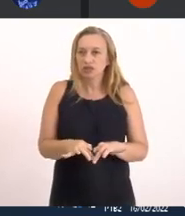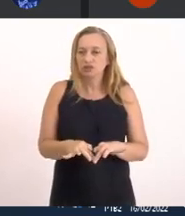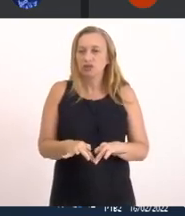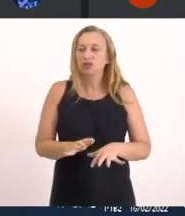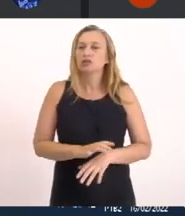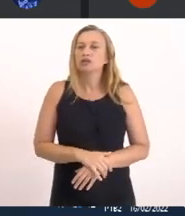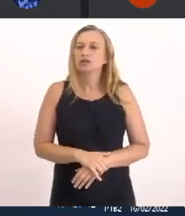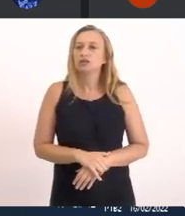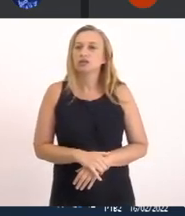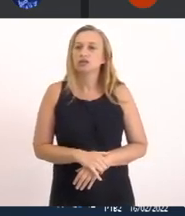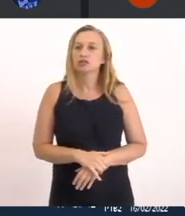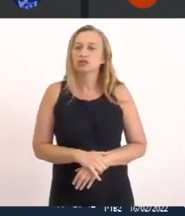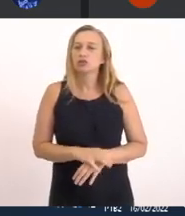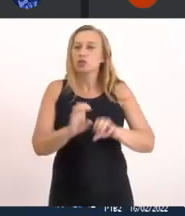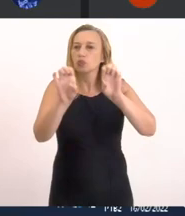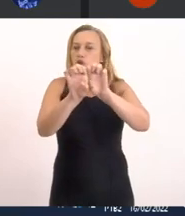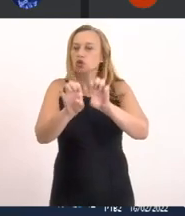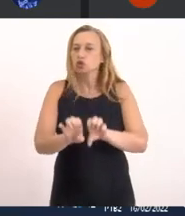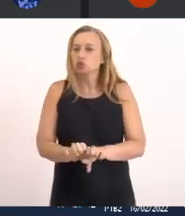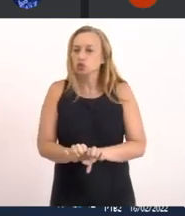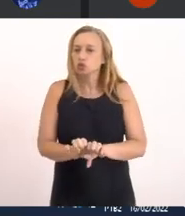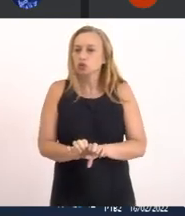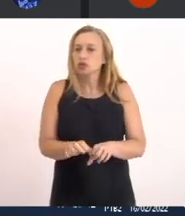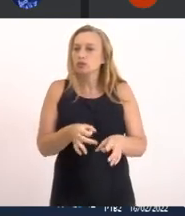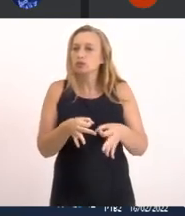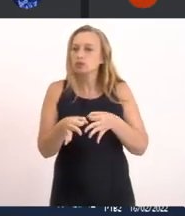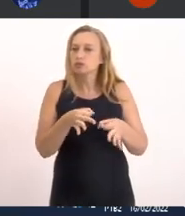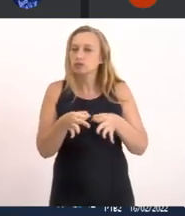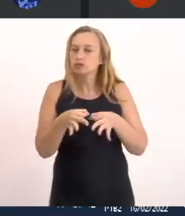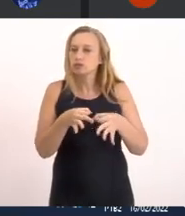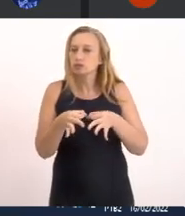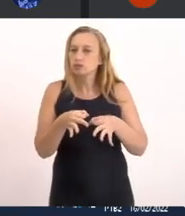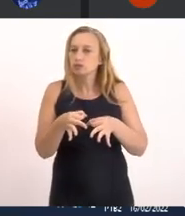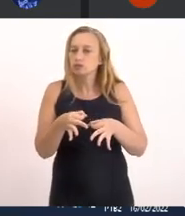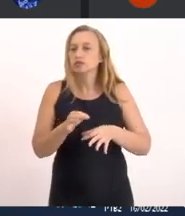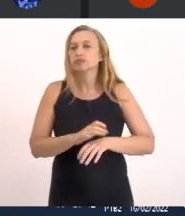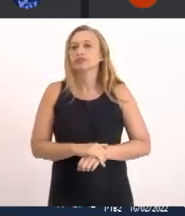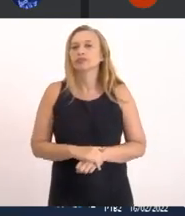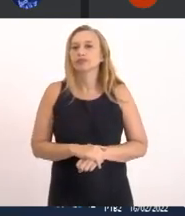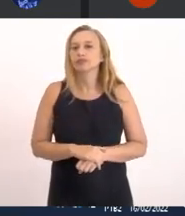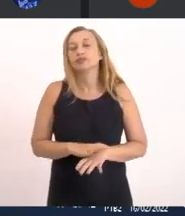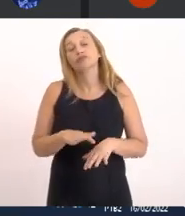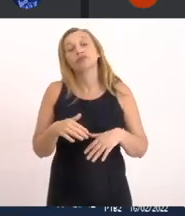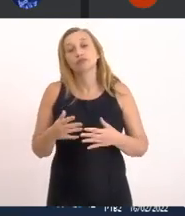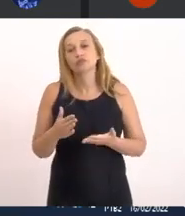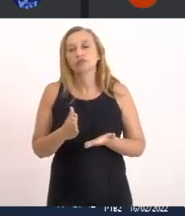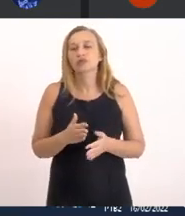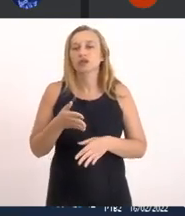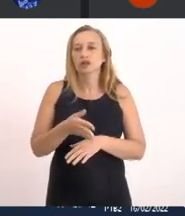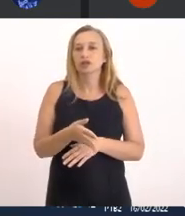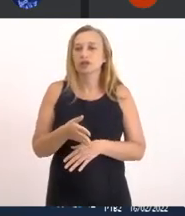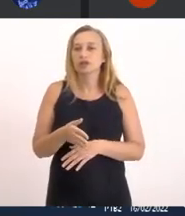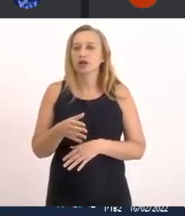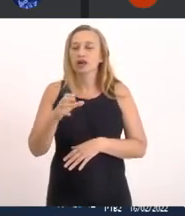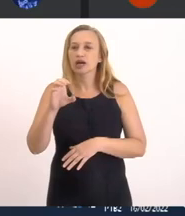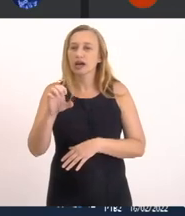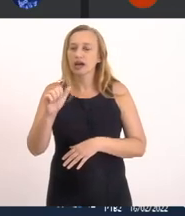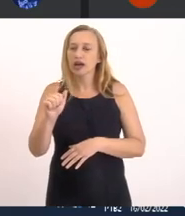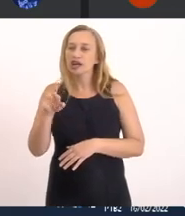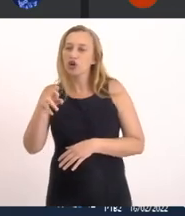finalização Com a estrutura Premoldada Em tetrápode Aí então Que entra Carioca Engenharia